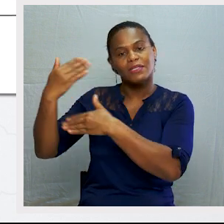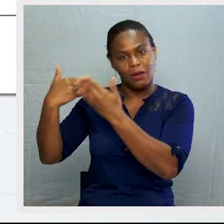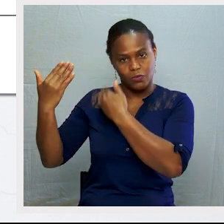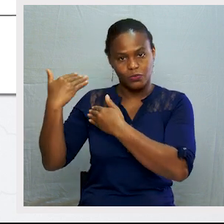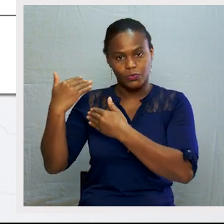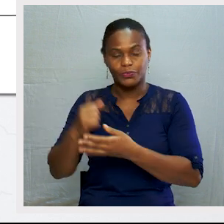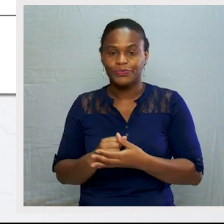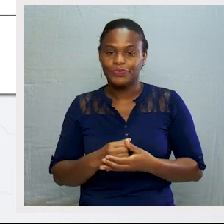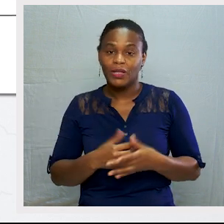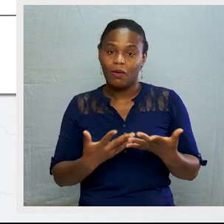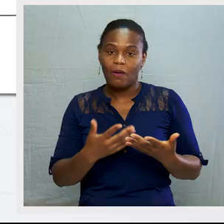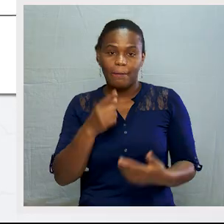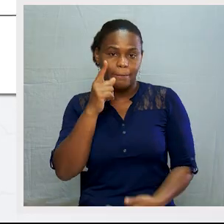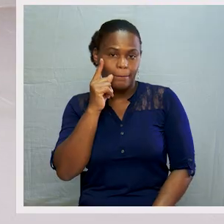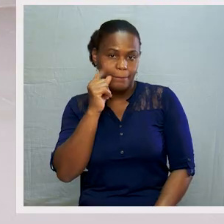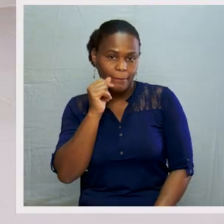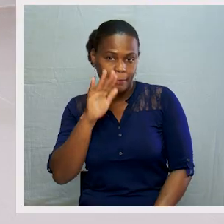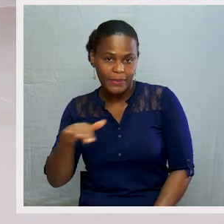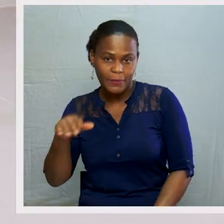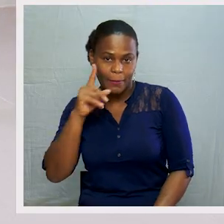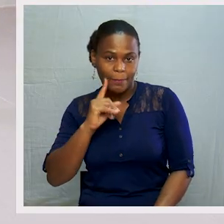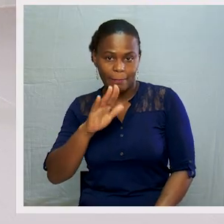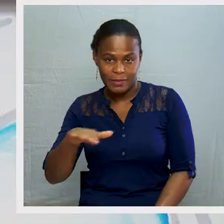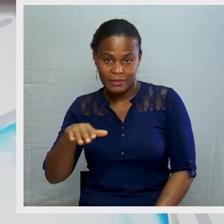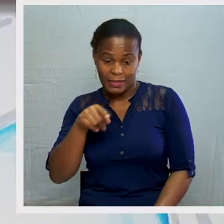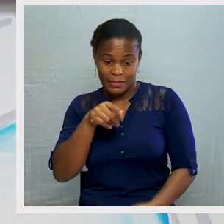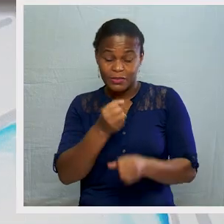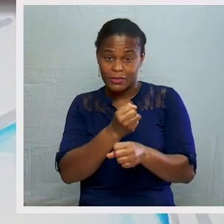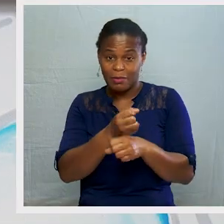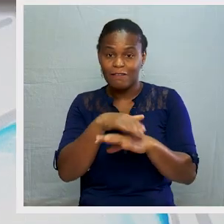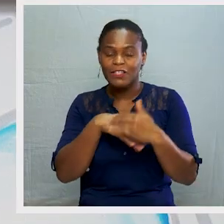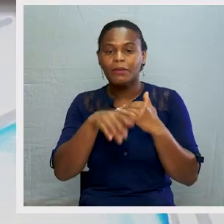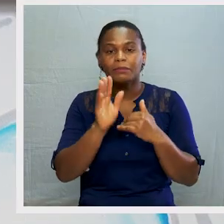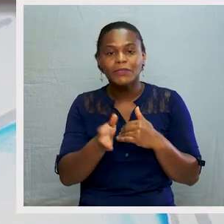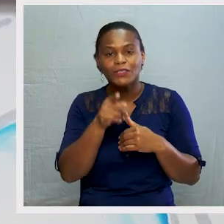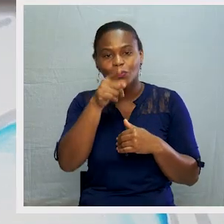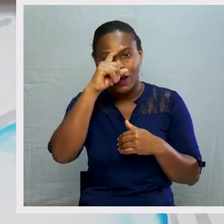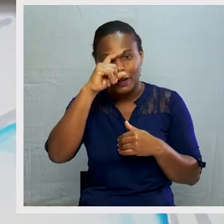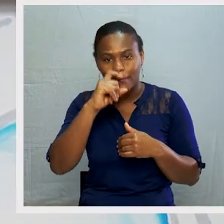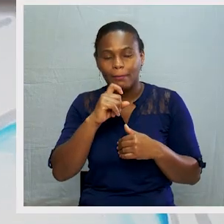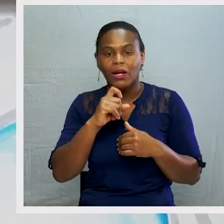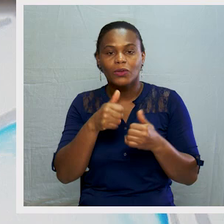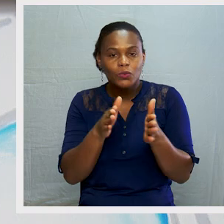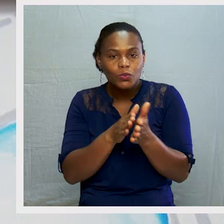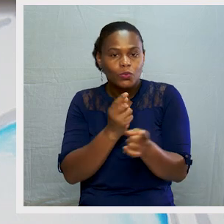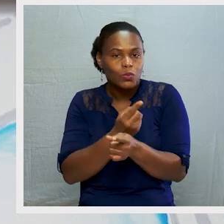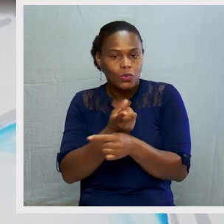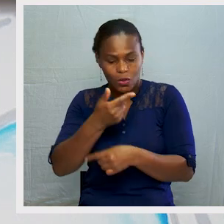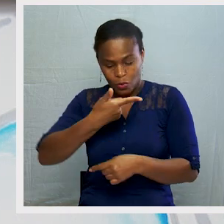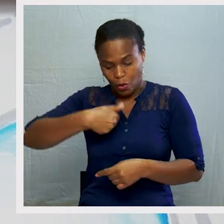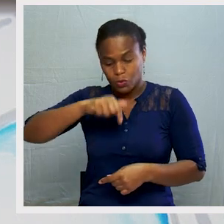Bem, meninos, meninas, para fazer este trabalho, vocês têm que lembrar de tudo o que falámos hoje.